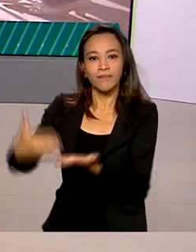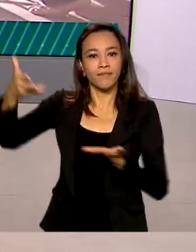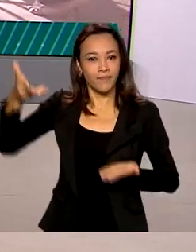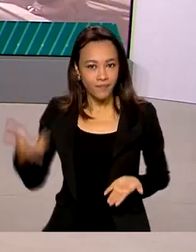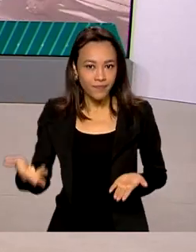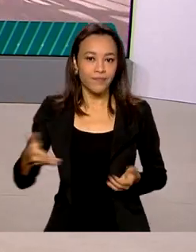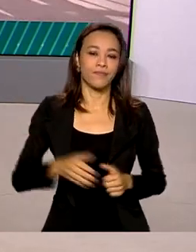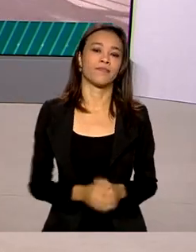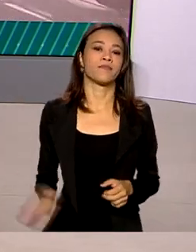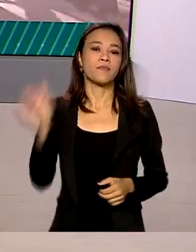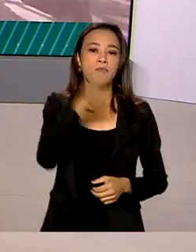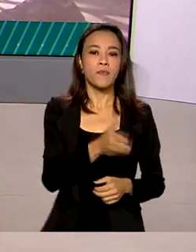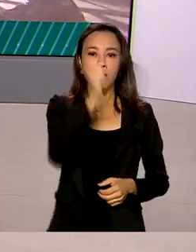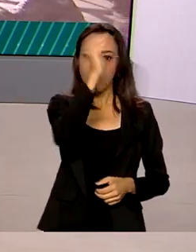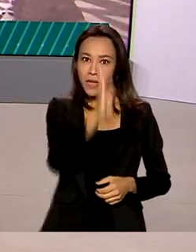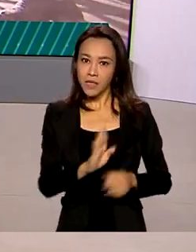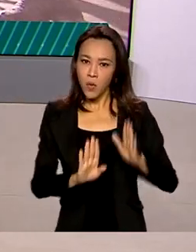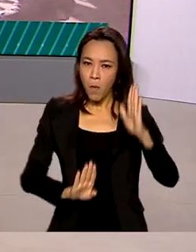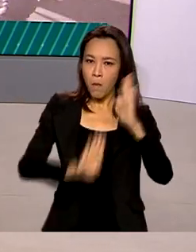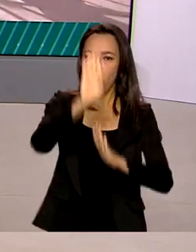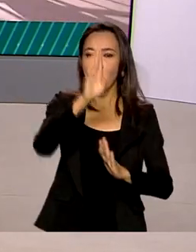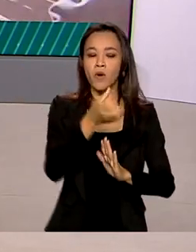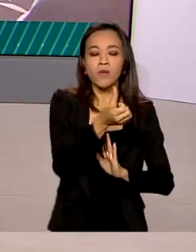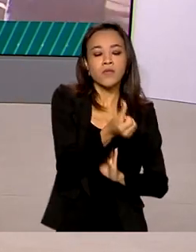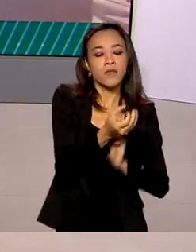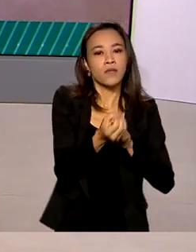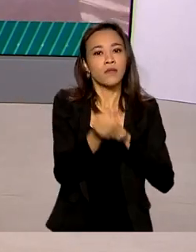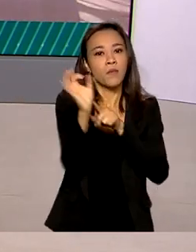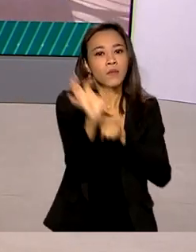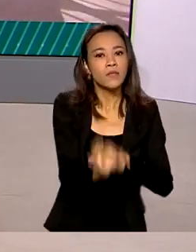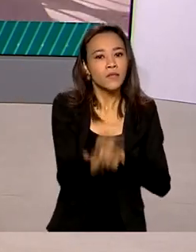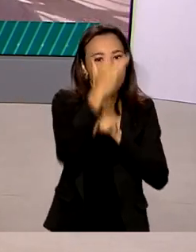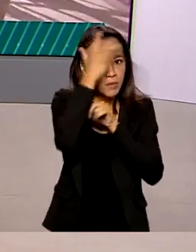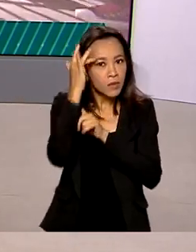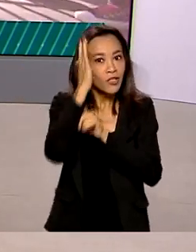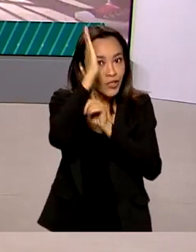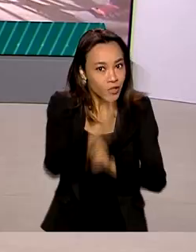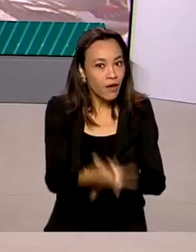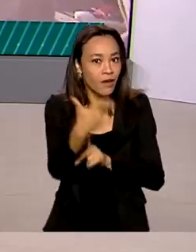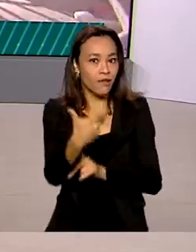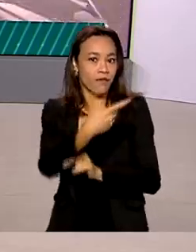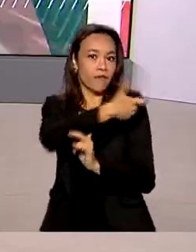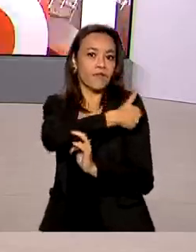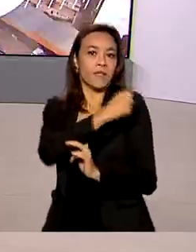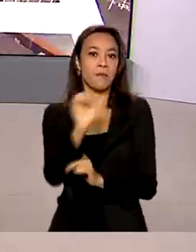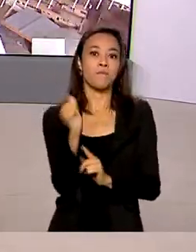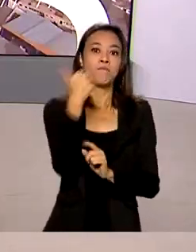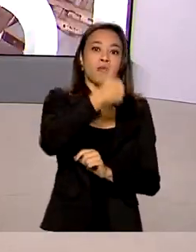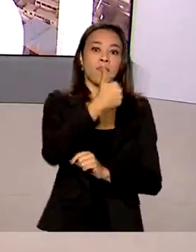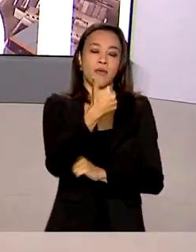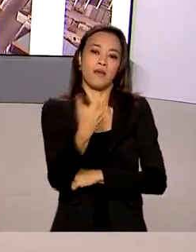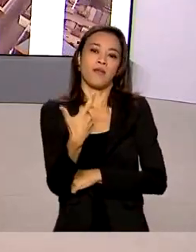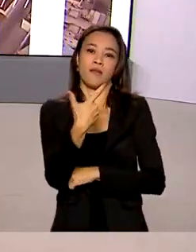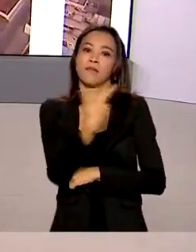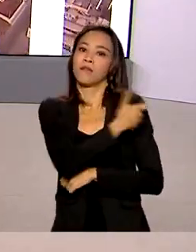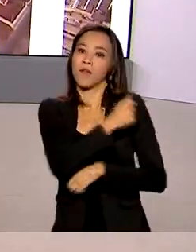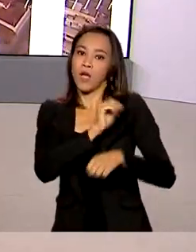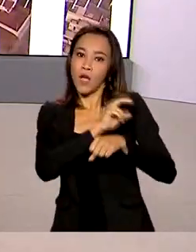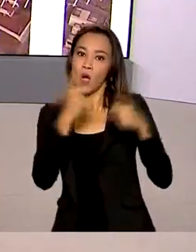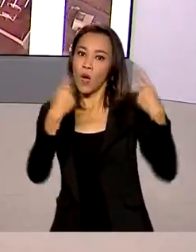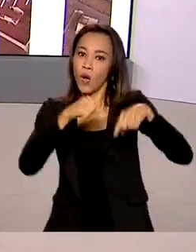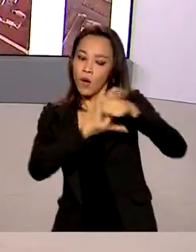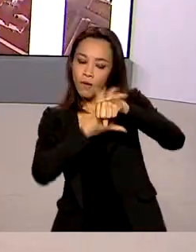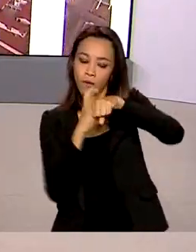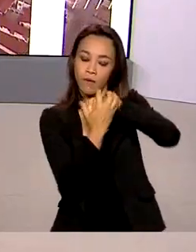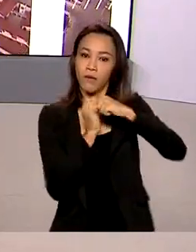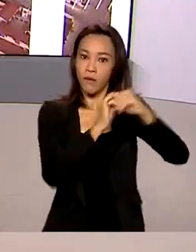O Brasil ultrapassou a marca de 60% da população vacinada com a primeira dose contra a Covid-19. São